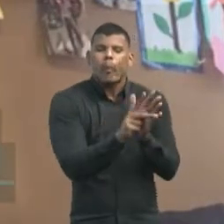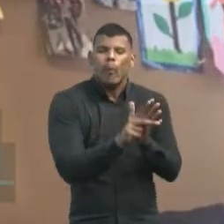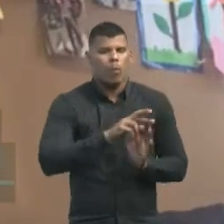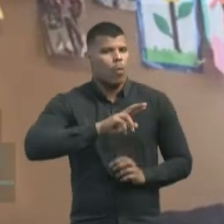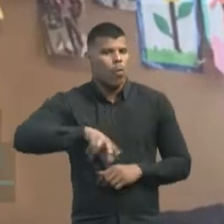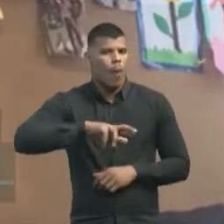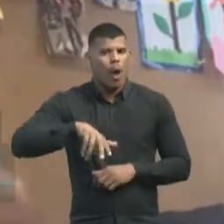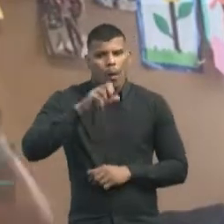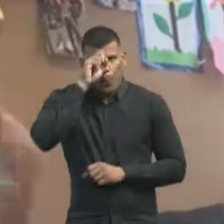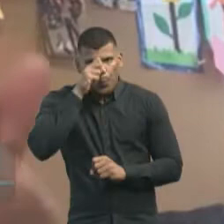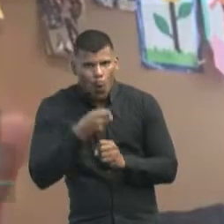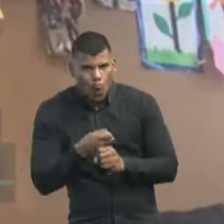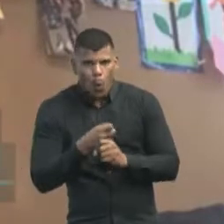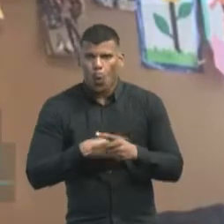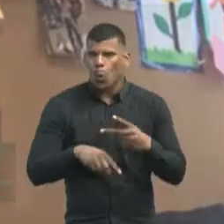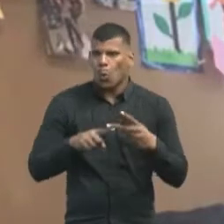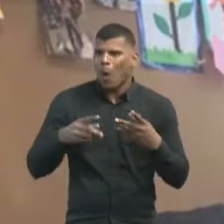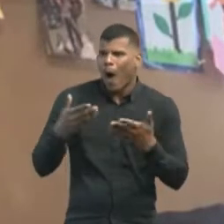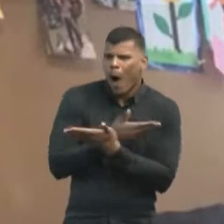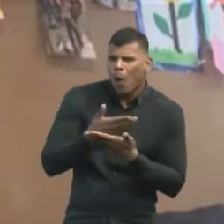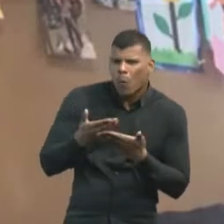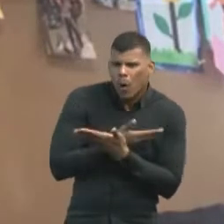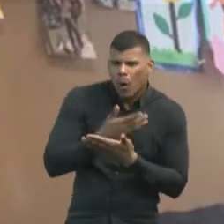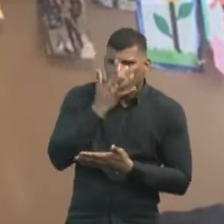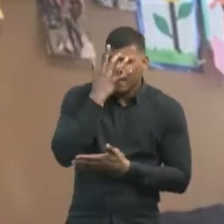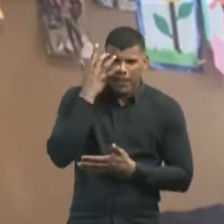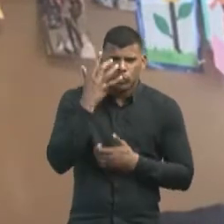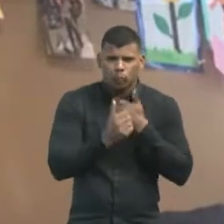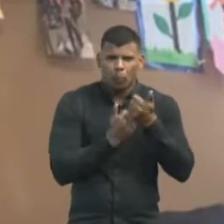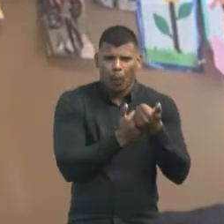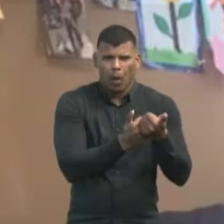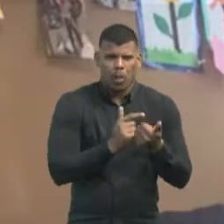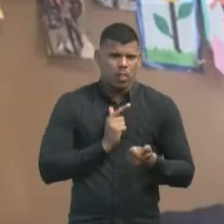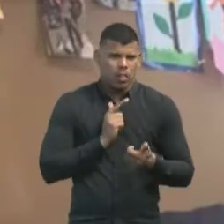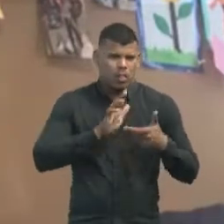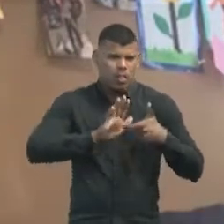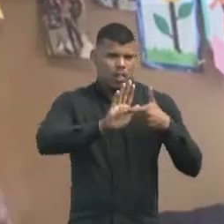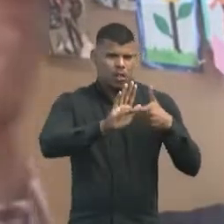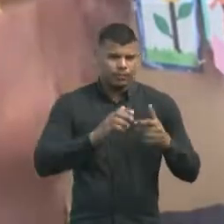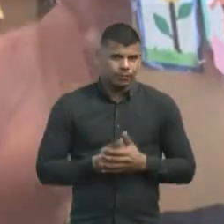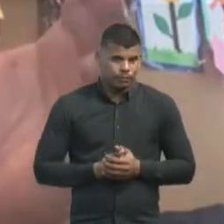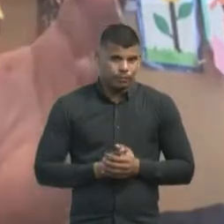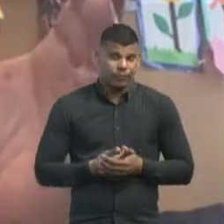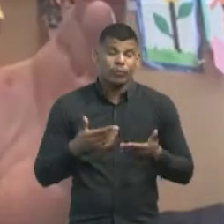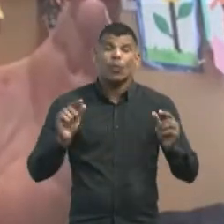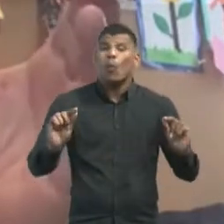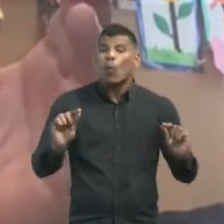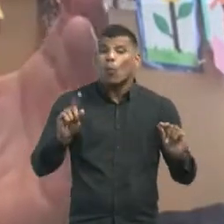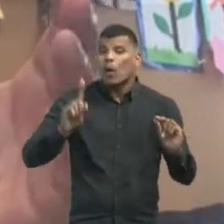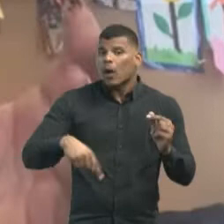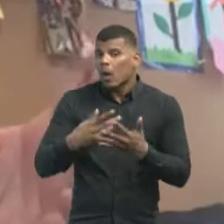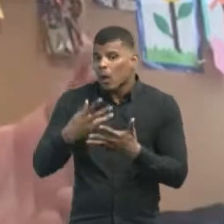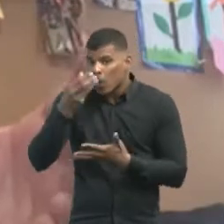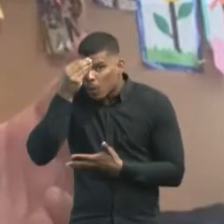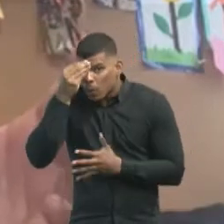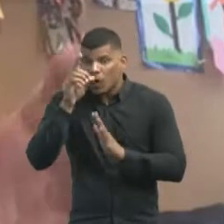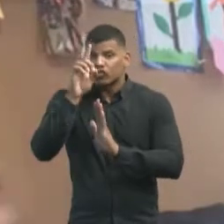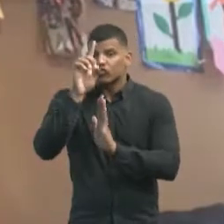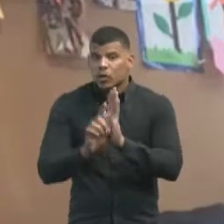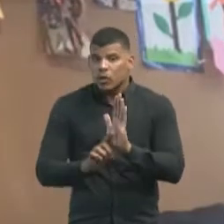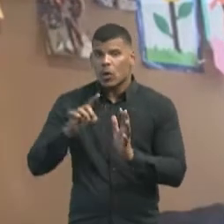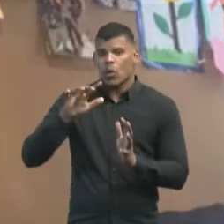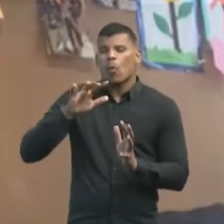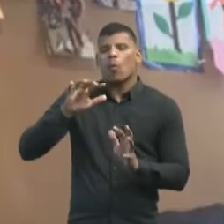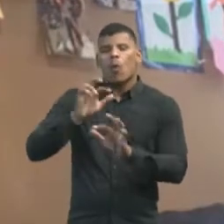meio do seu tutor ou por meio de alguém que o represente. Então, isso está em linha com a mais moderna teoria dos direitos dos animais,